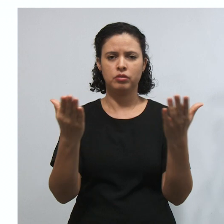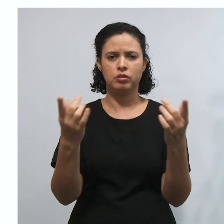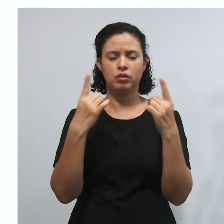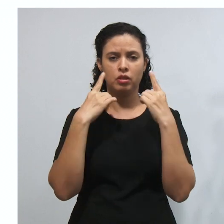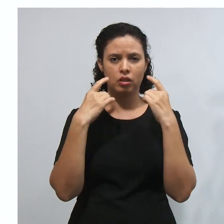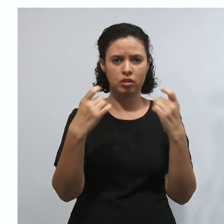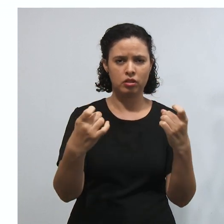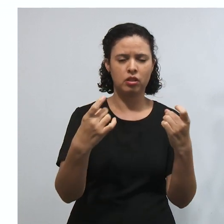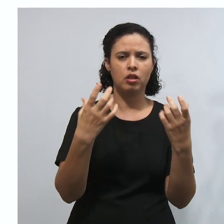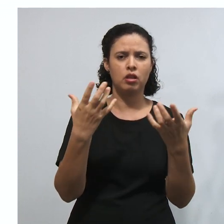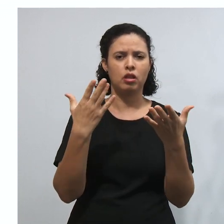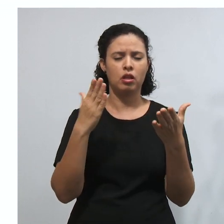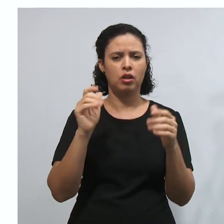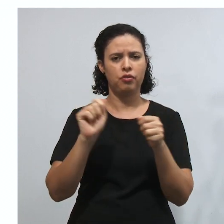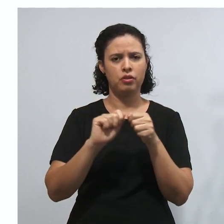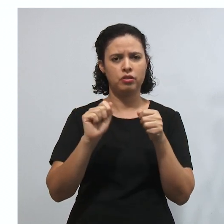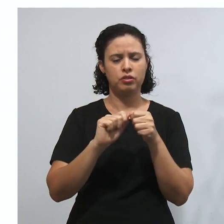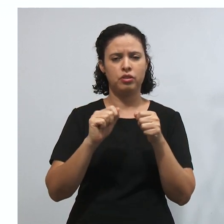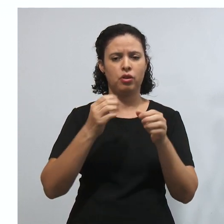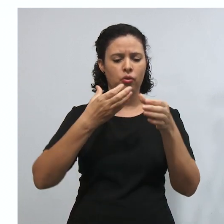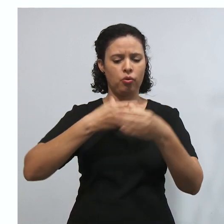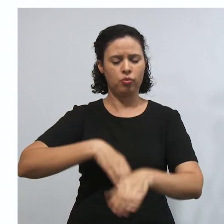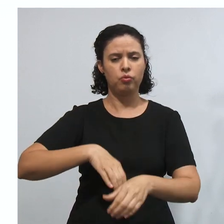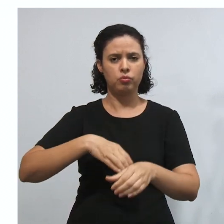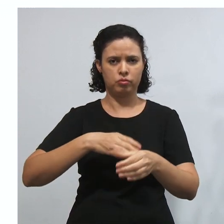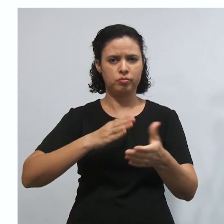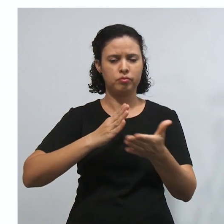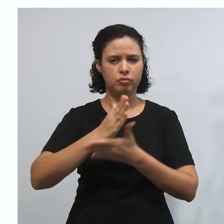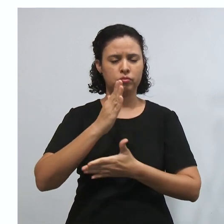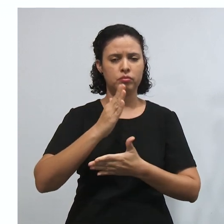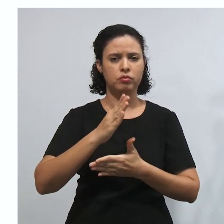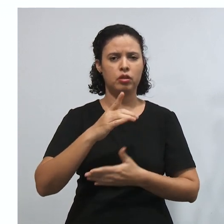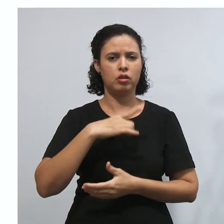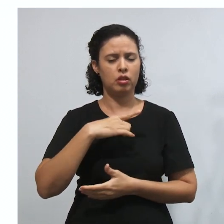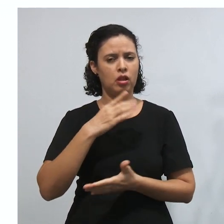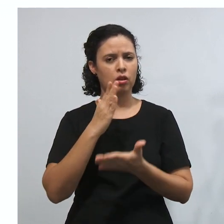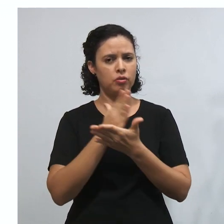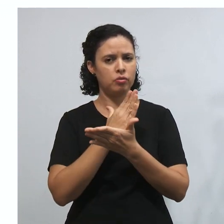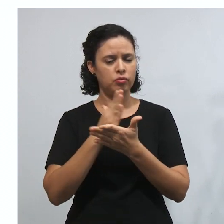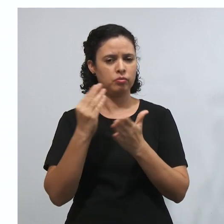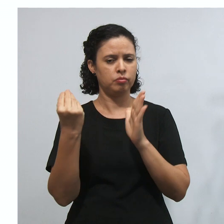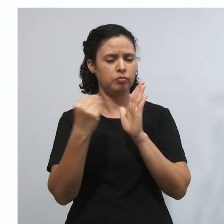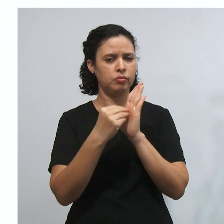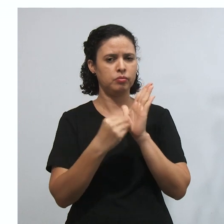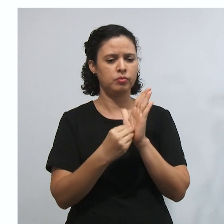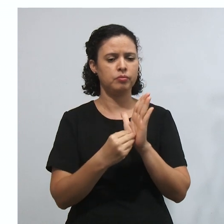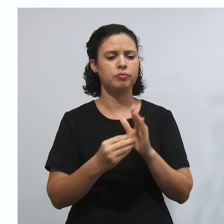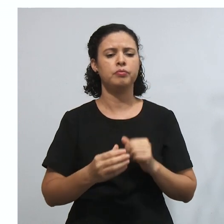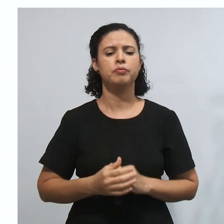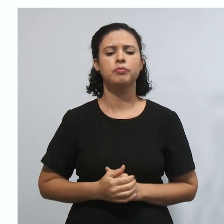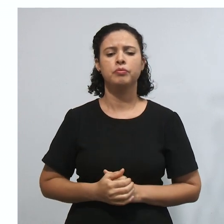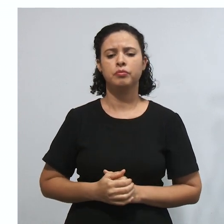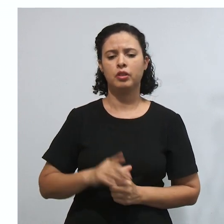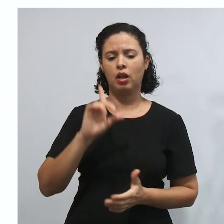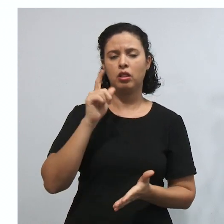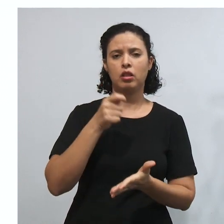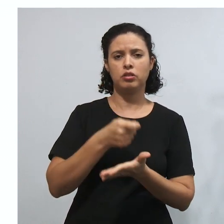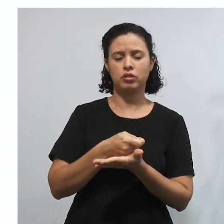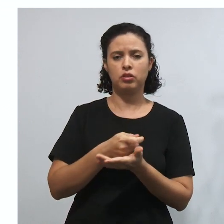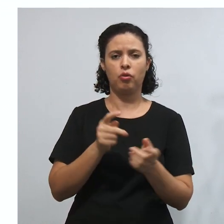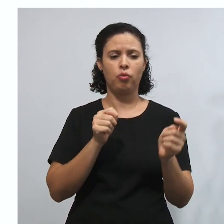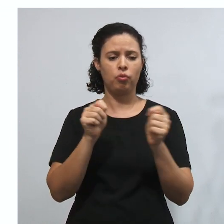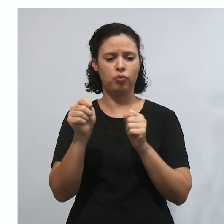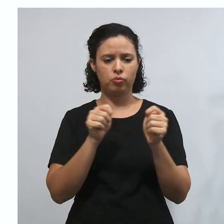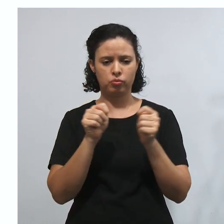interessado em fazer concurso público, tem algumas situações que caem bastante. Olha só, a decisão no controle de constitucionalidade